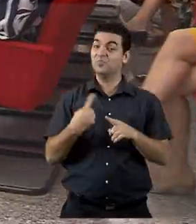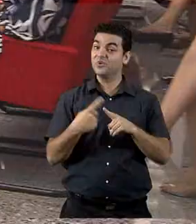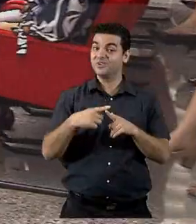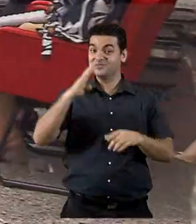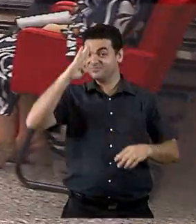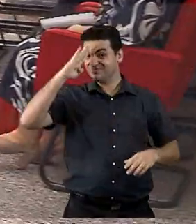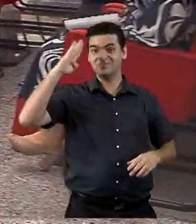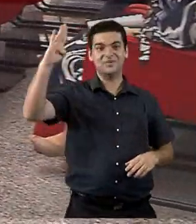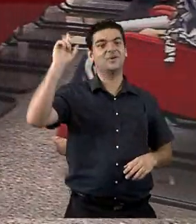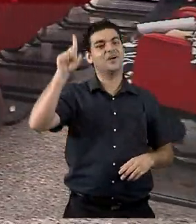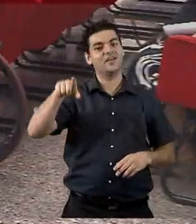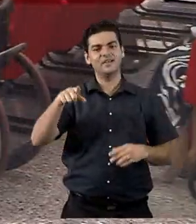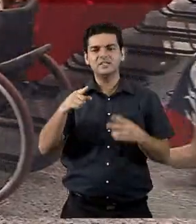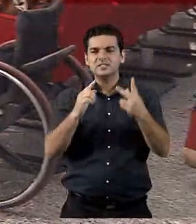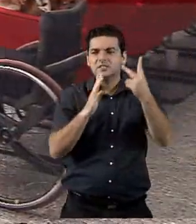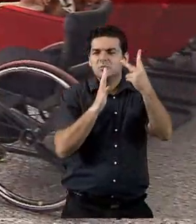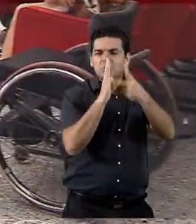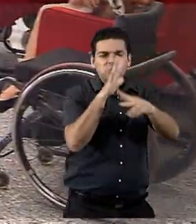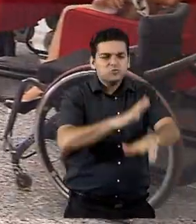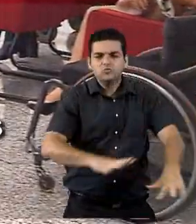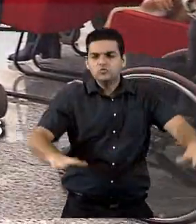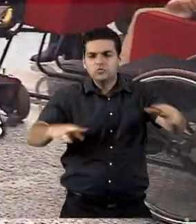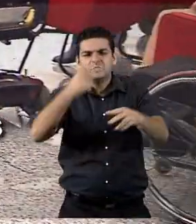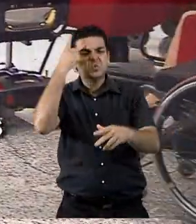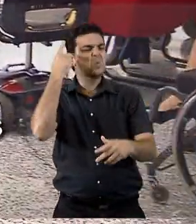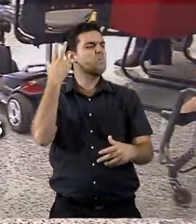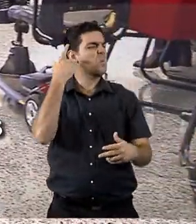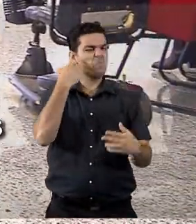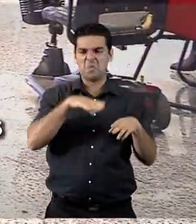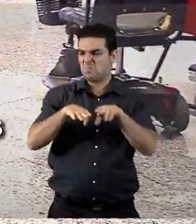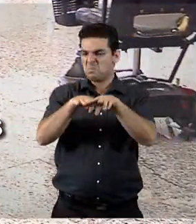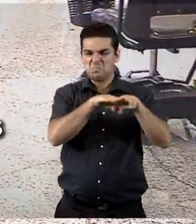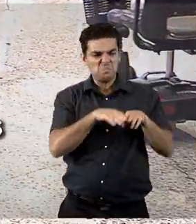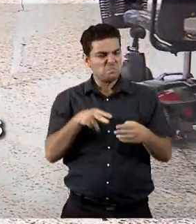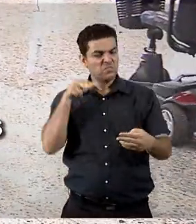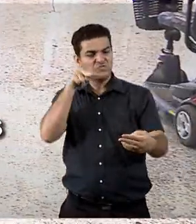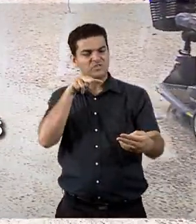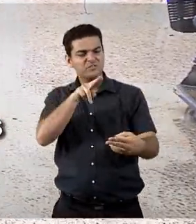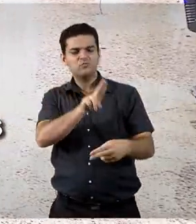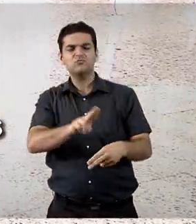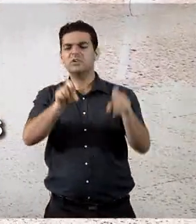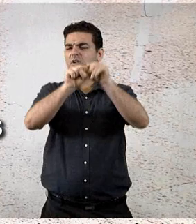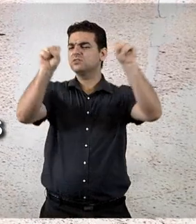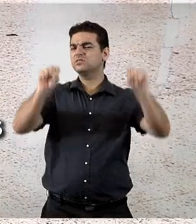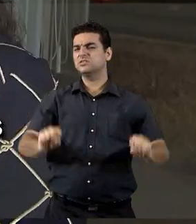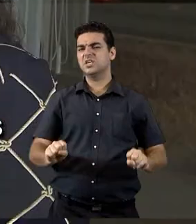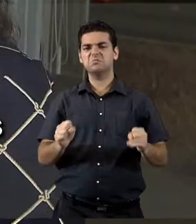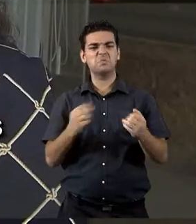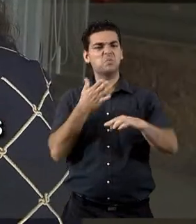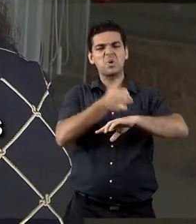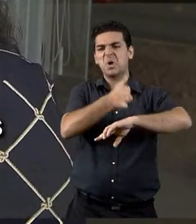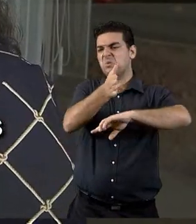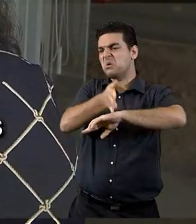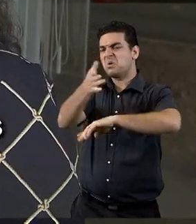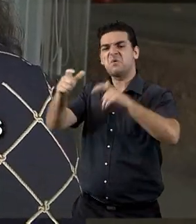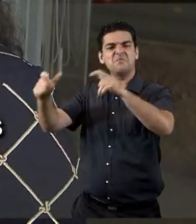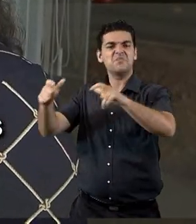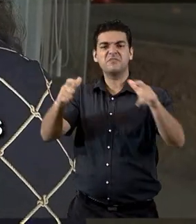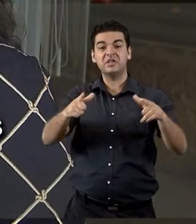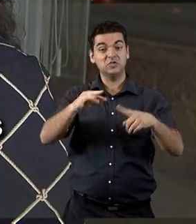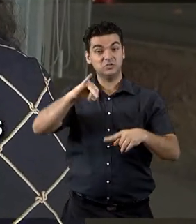um desenho universal, onde todos possam transitar, os sistemas e ter acesso aos produtos da